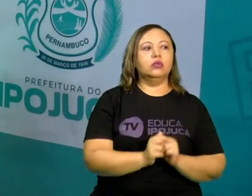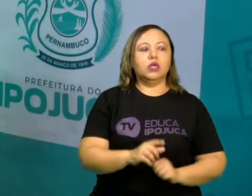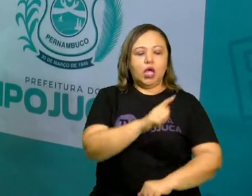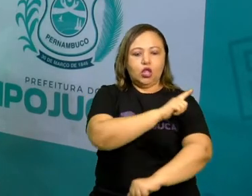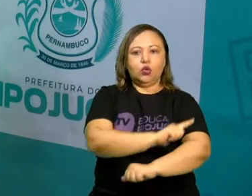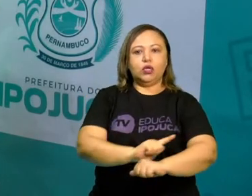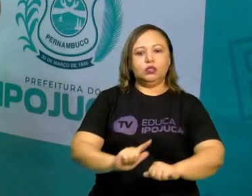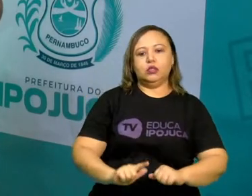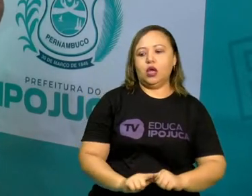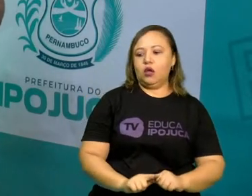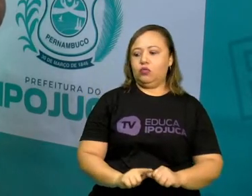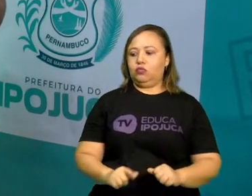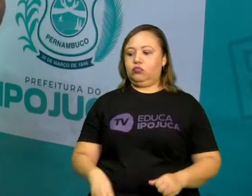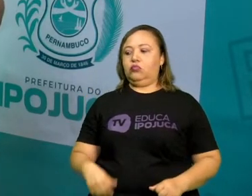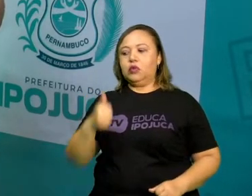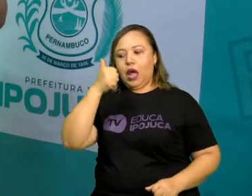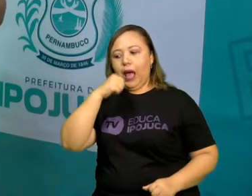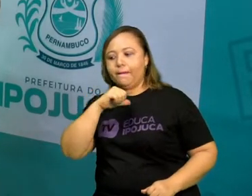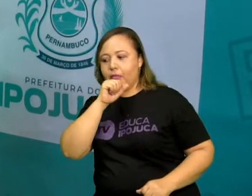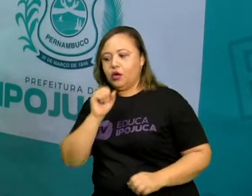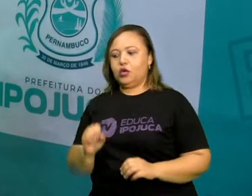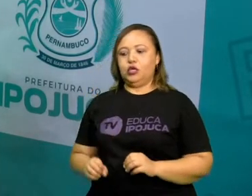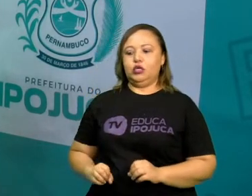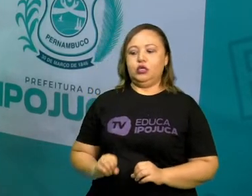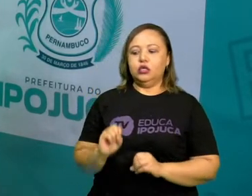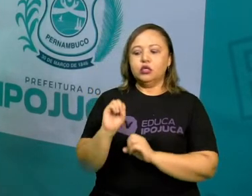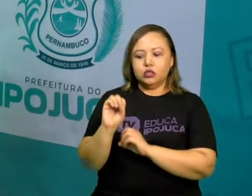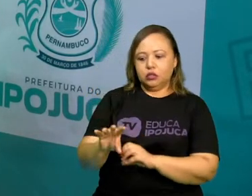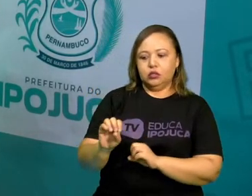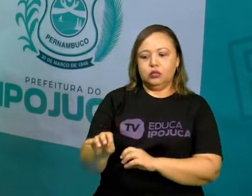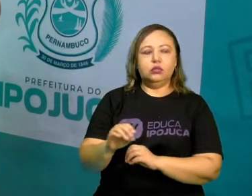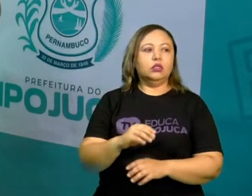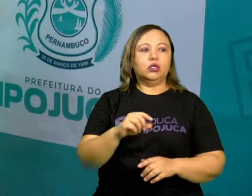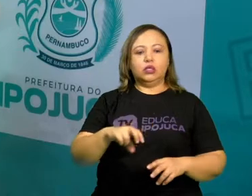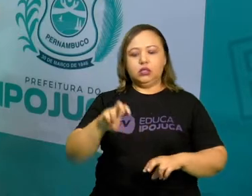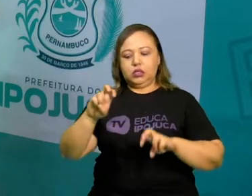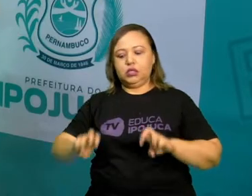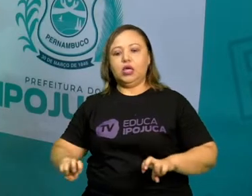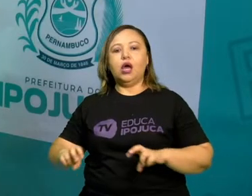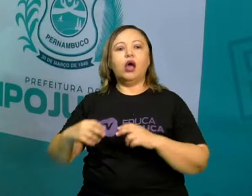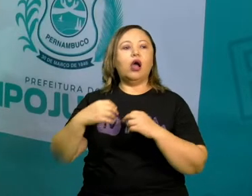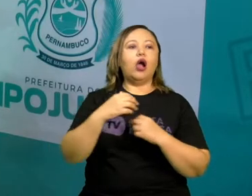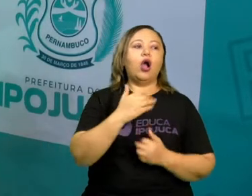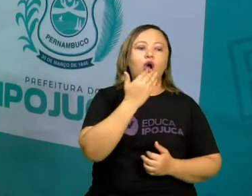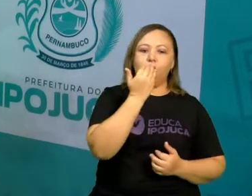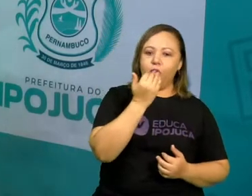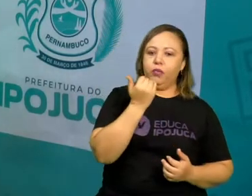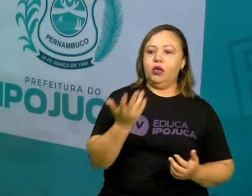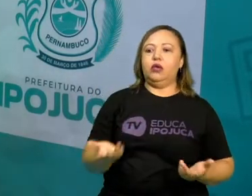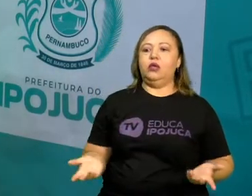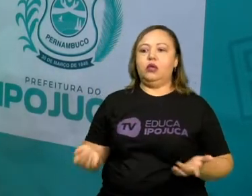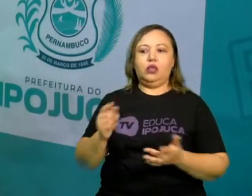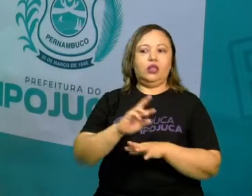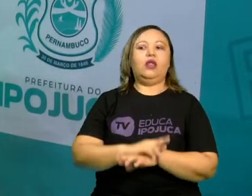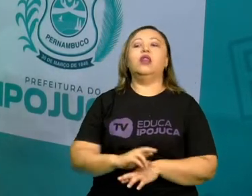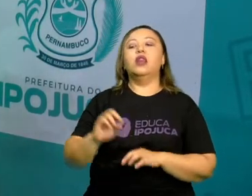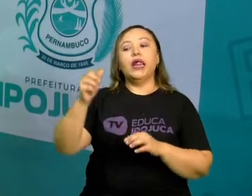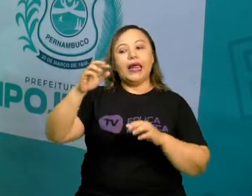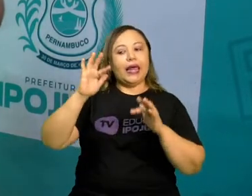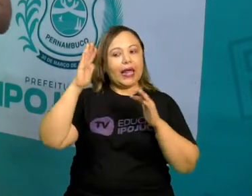doméstica que a mãe dá em casa. Como ele deve sentar. Como ele deve comer. Tudo isso ele aprende em casa, na socialização primária.